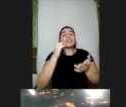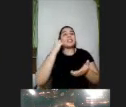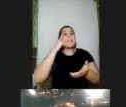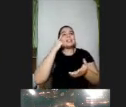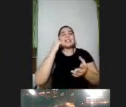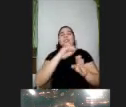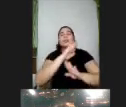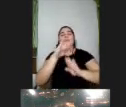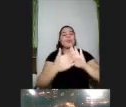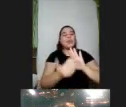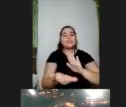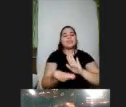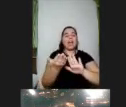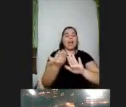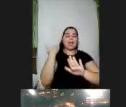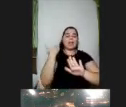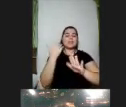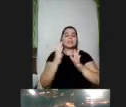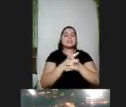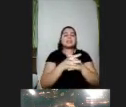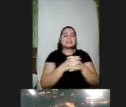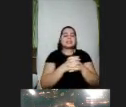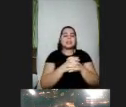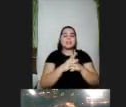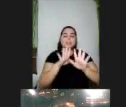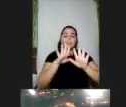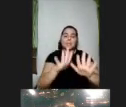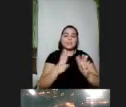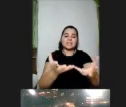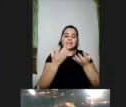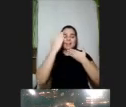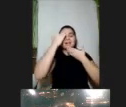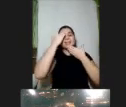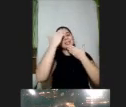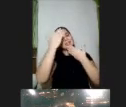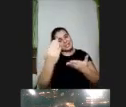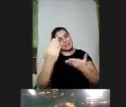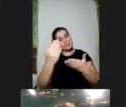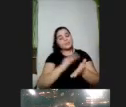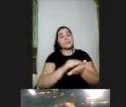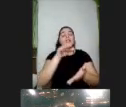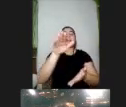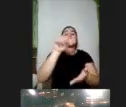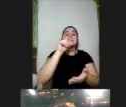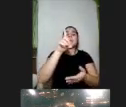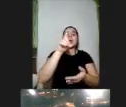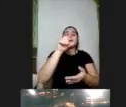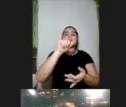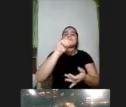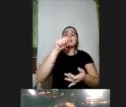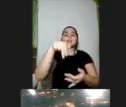apresentação considerando o meu ritmo mas queria agradecer e aí eu queria chamar a Day para falar um pouquinho